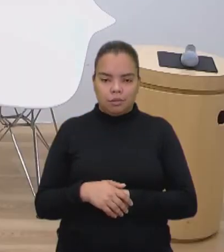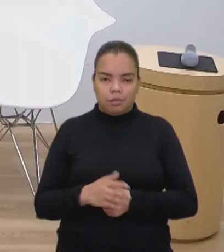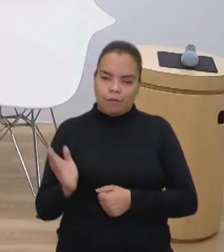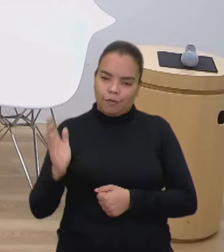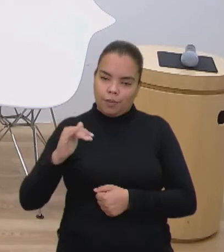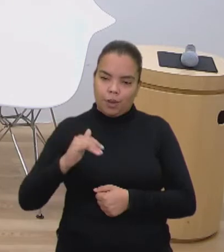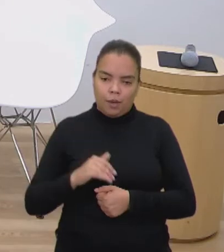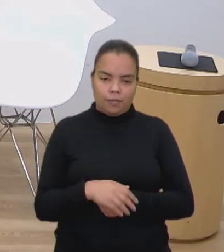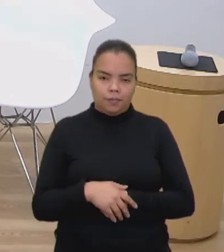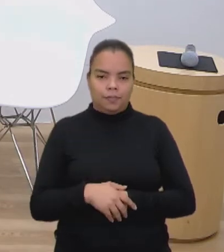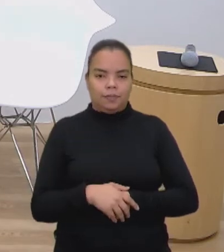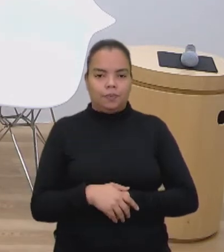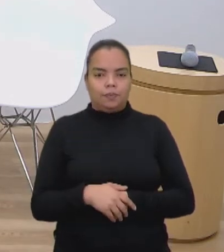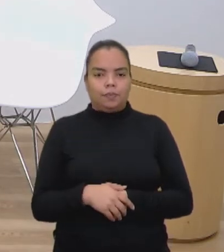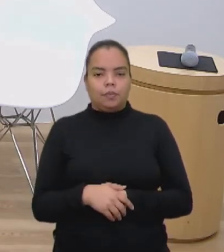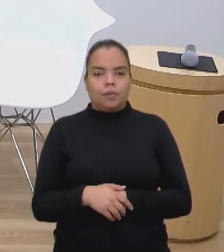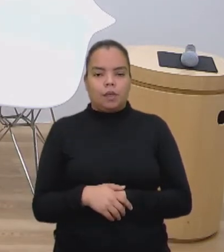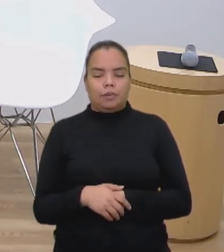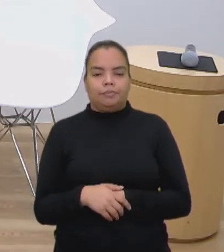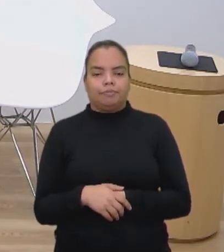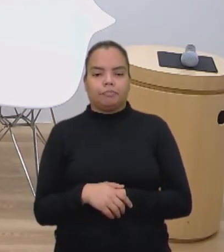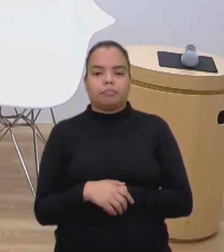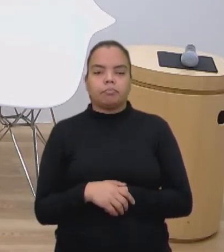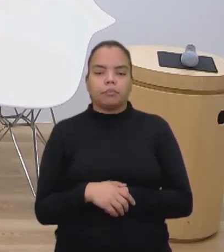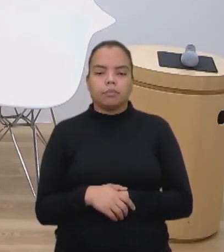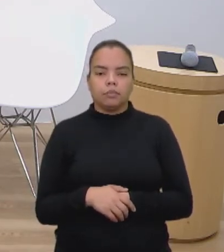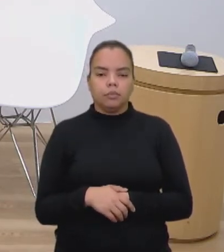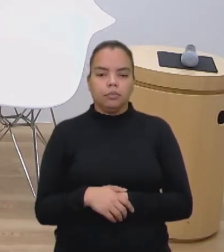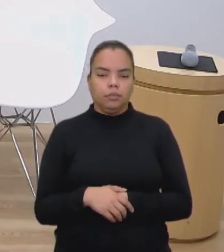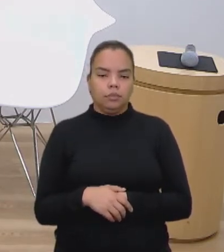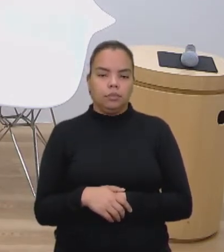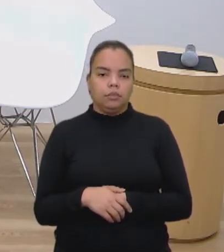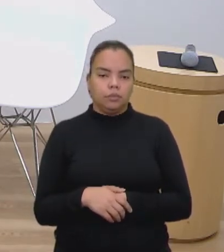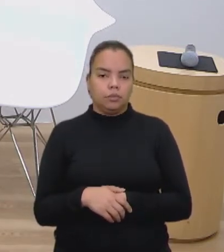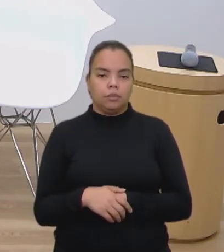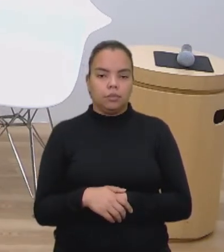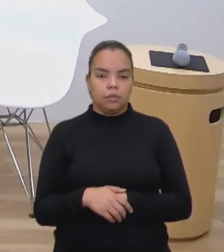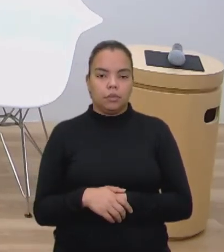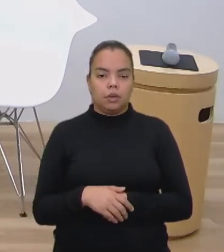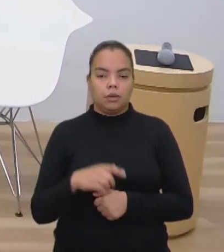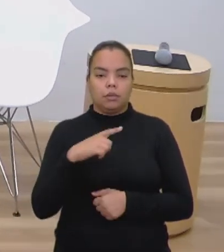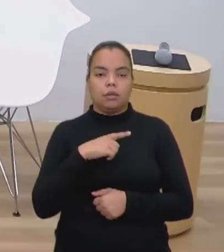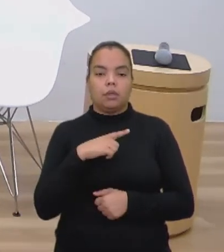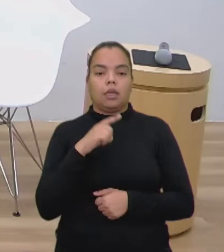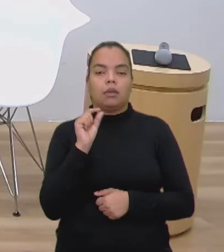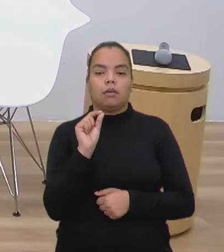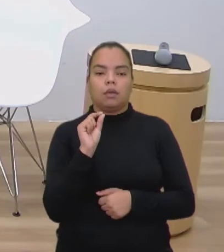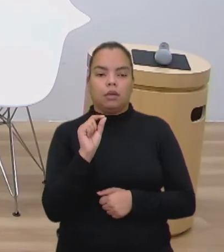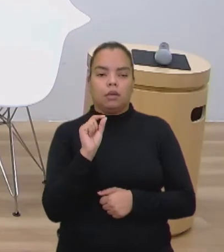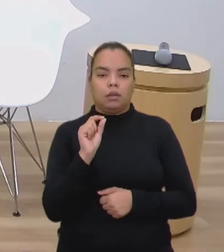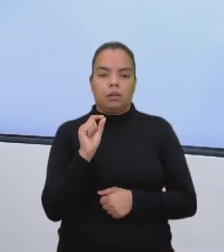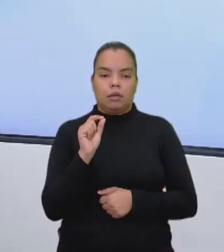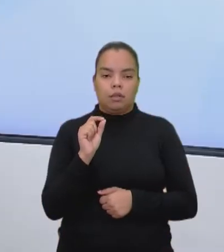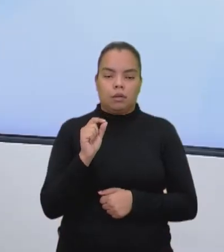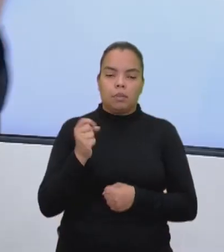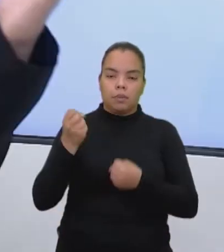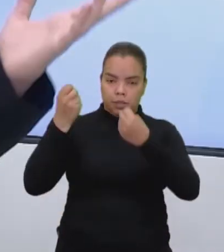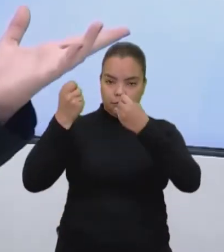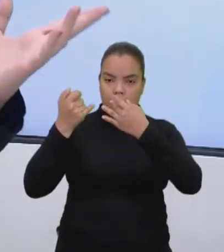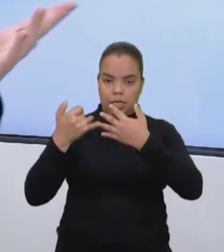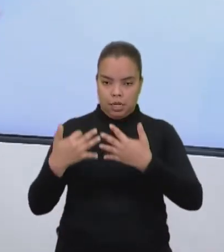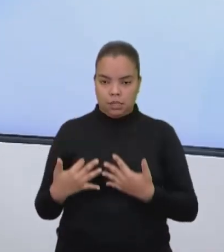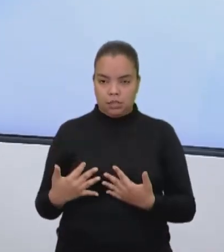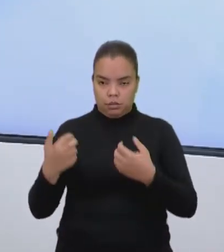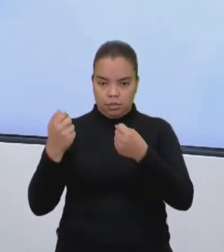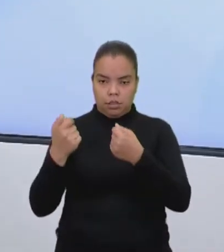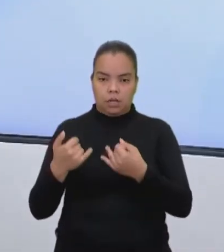Perfeito. Vamos lá então para a próxima tela. O que é eu coloco aqui? favor. Olha lá, está aqui. Então a gente tem aí, eu vou dar pelo menos uma explicaçãozinha e